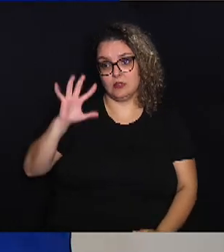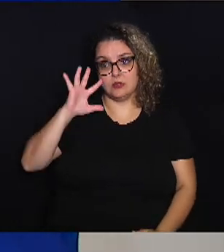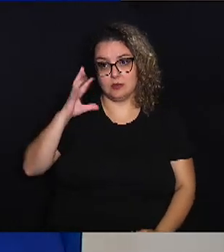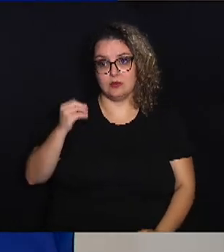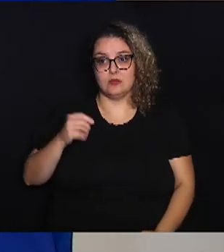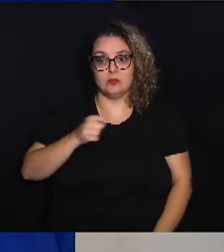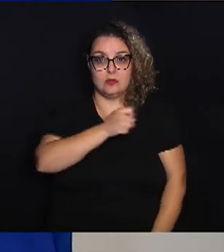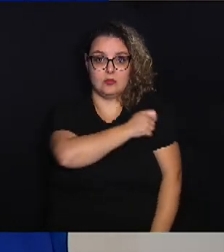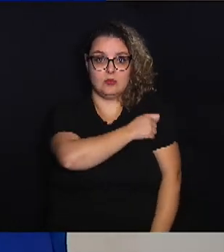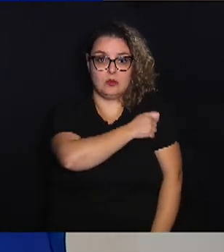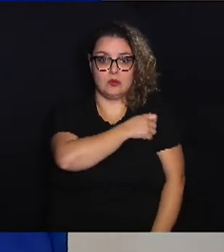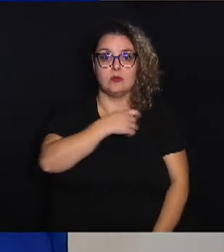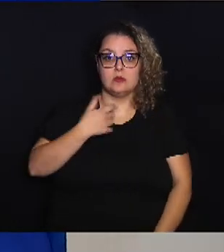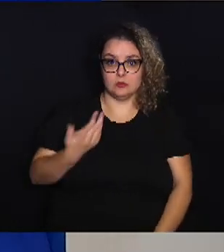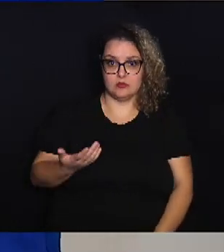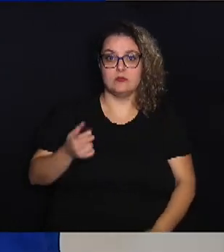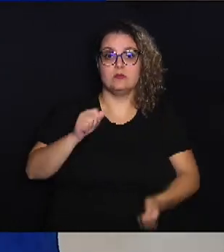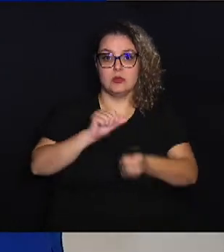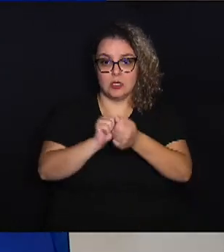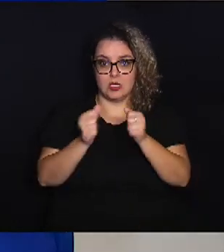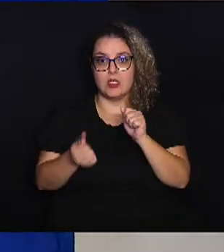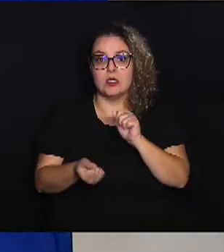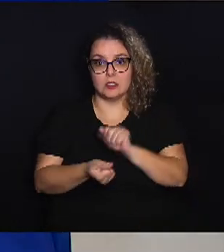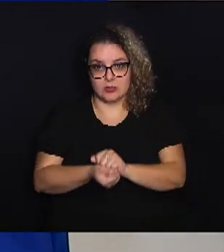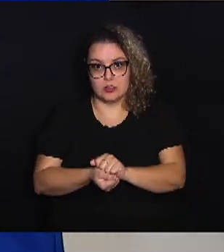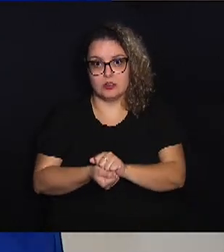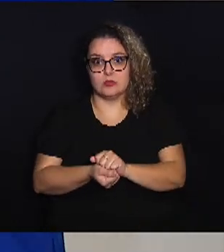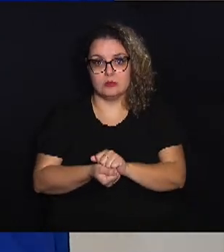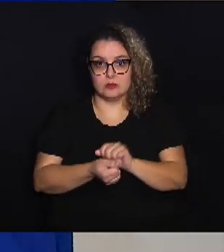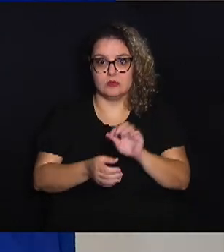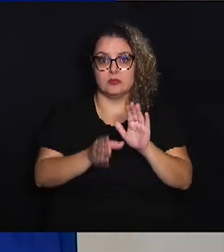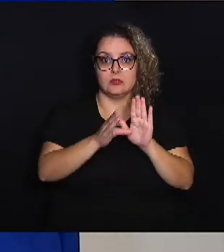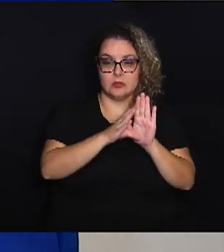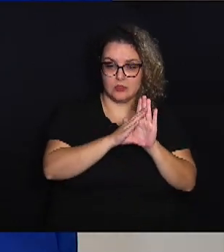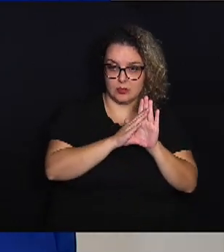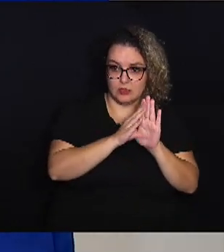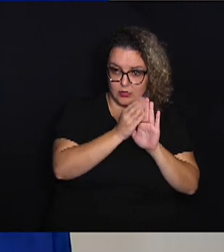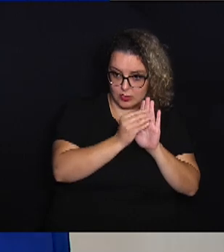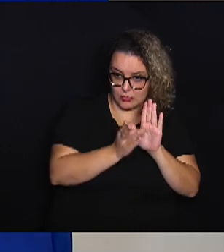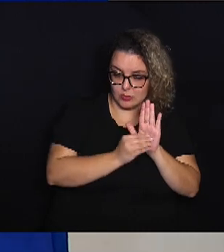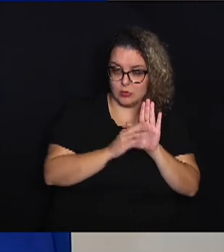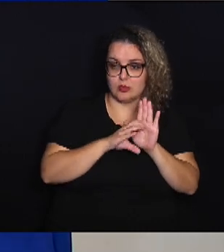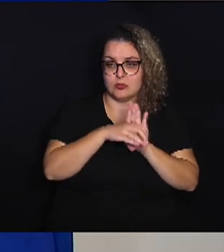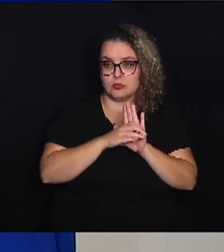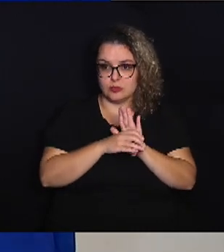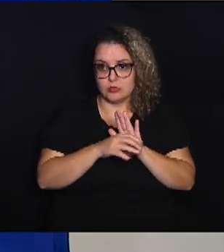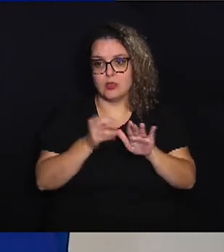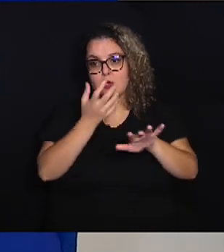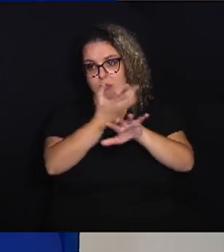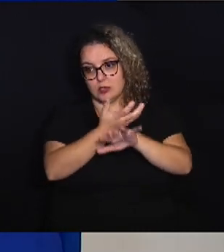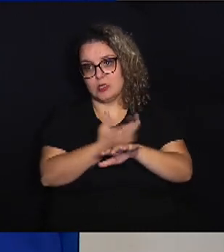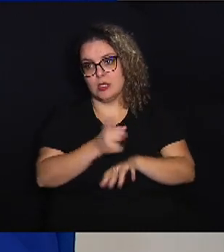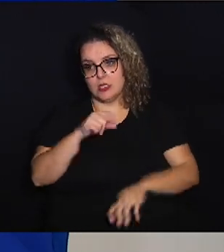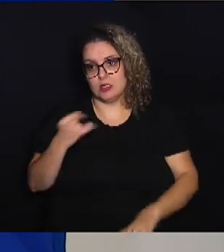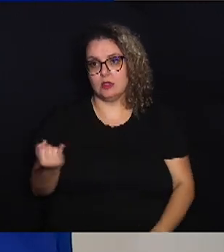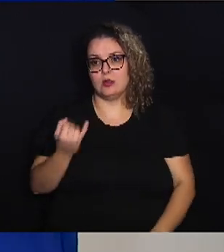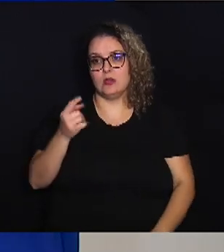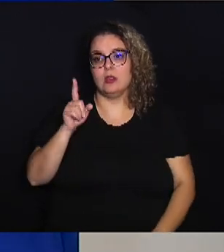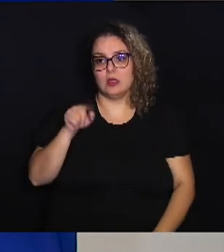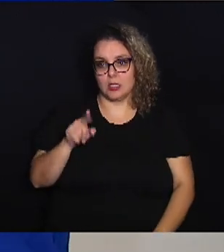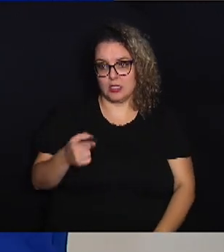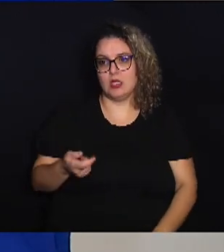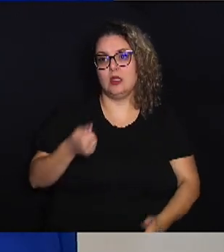educando. Então, adaptar o conteúdo, adaptar o currículo é fundamental e isso